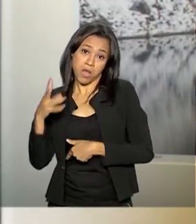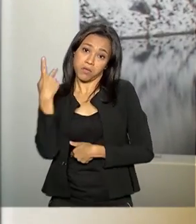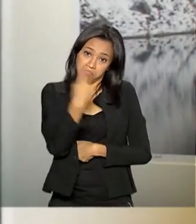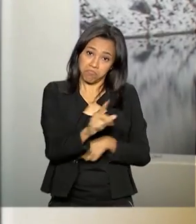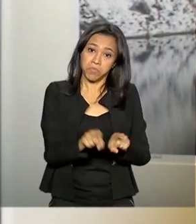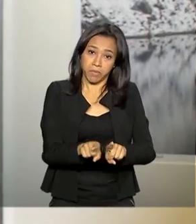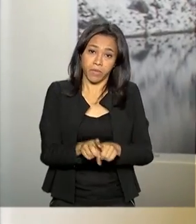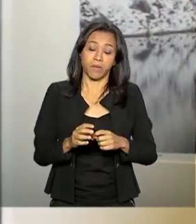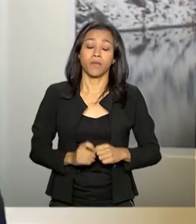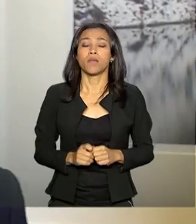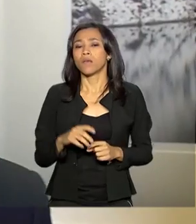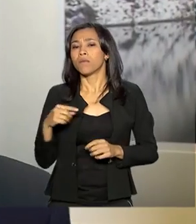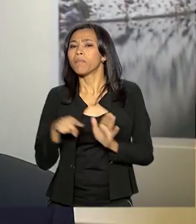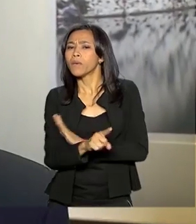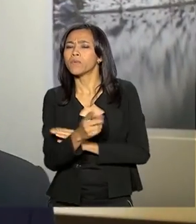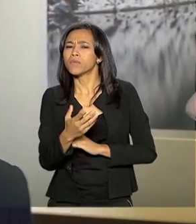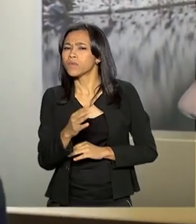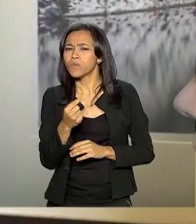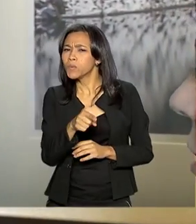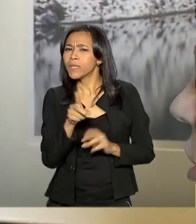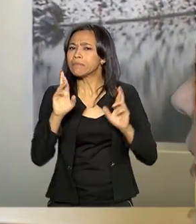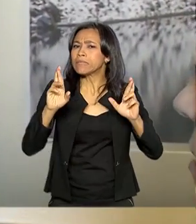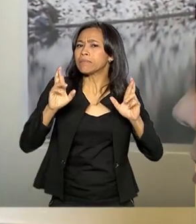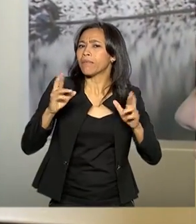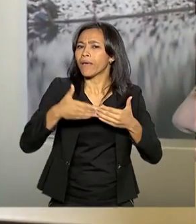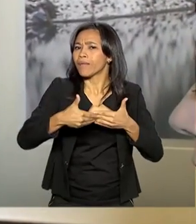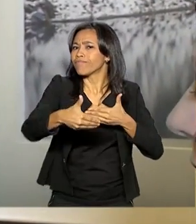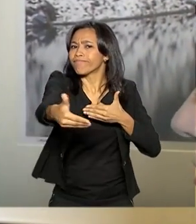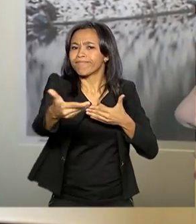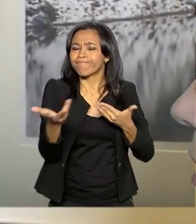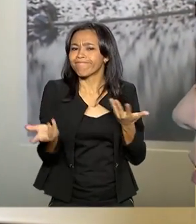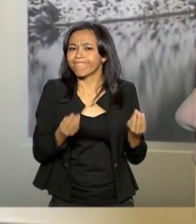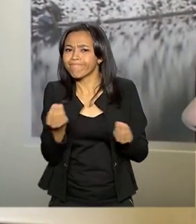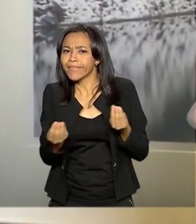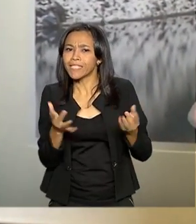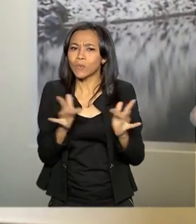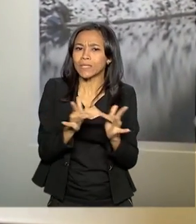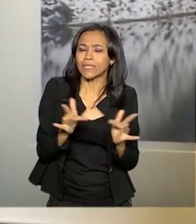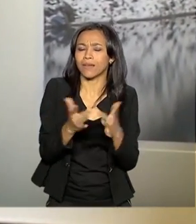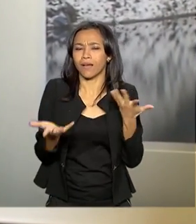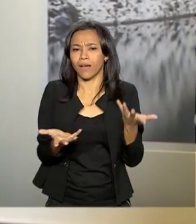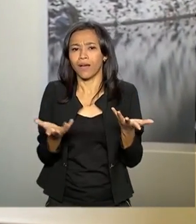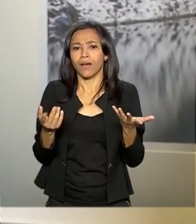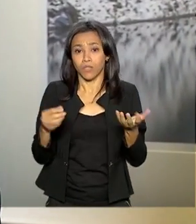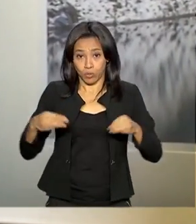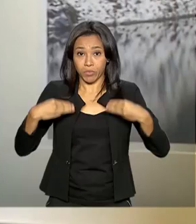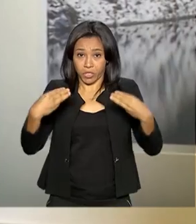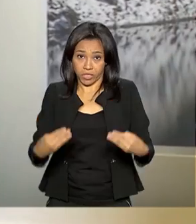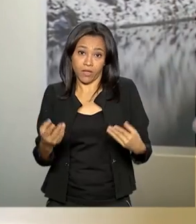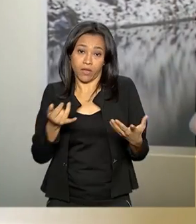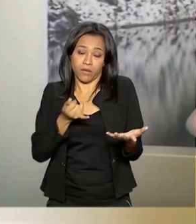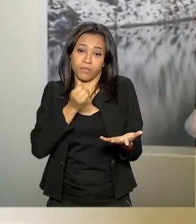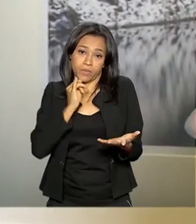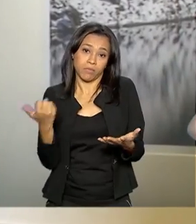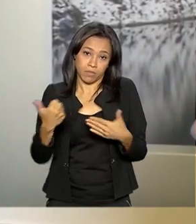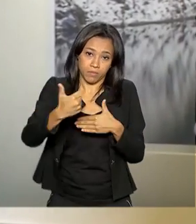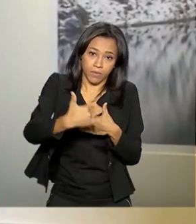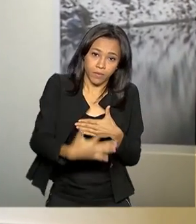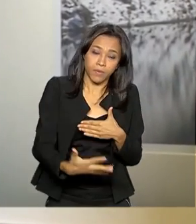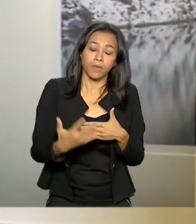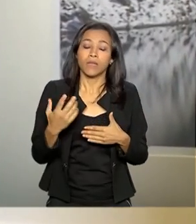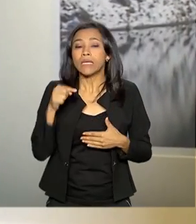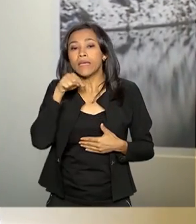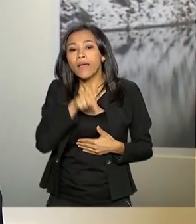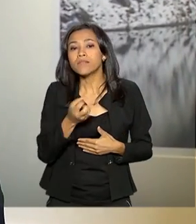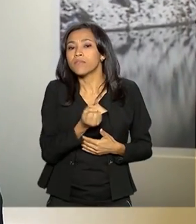E qual é a expectativa do senhor com relação a essa viagem, essa relação? O Ministério das Relações Sérieures, por exemplo, disse que essa